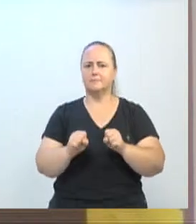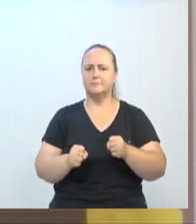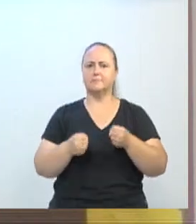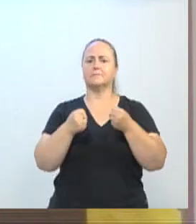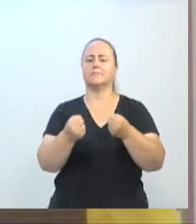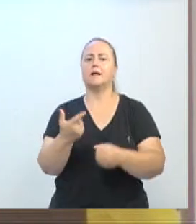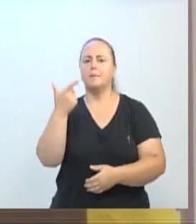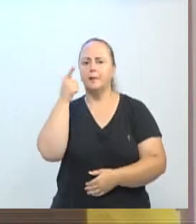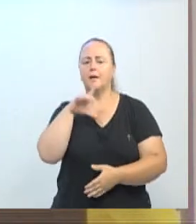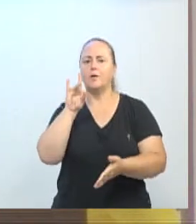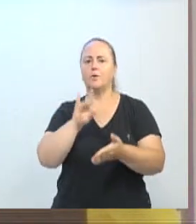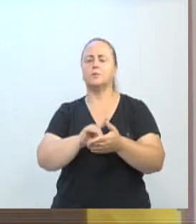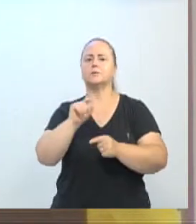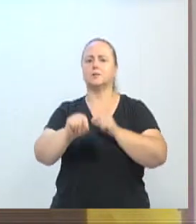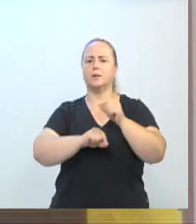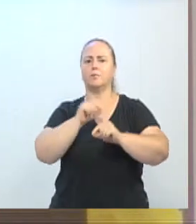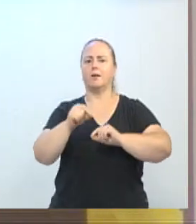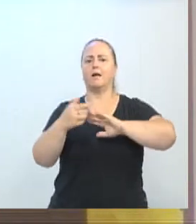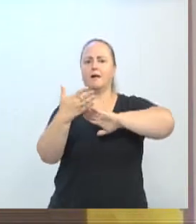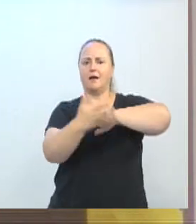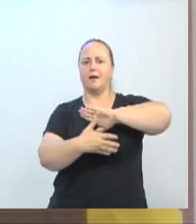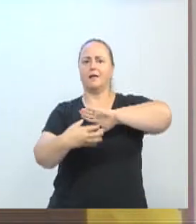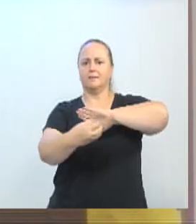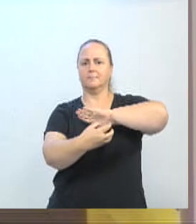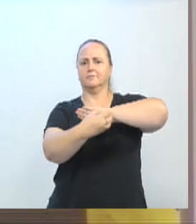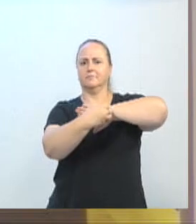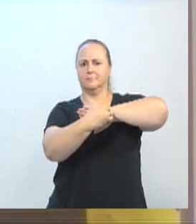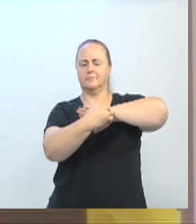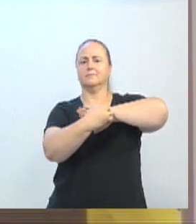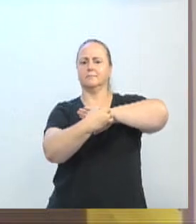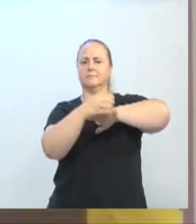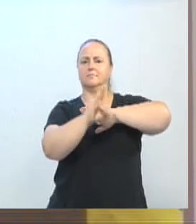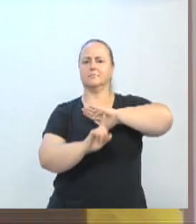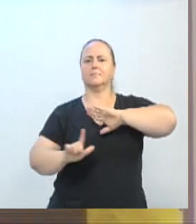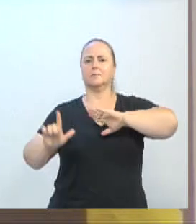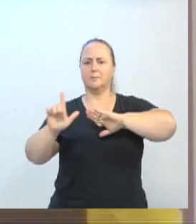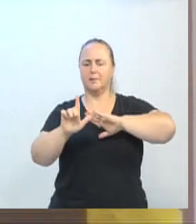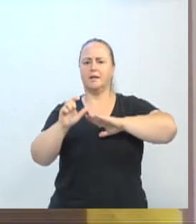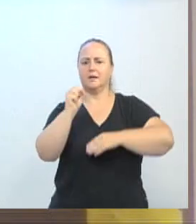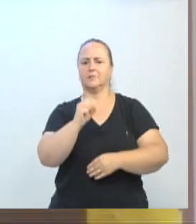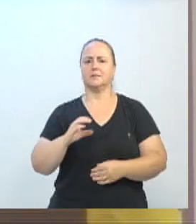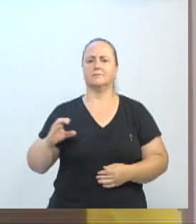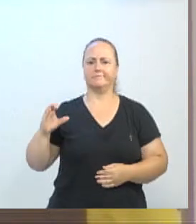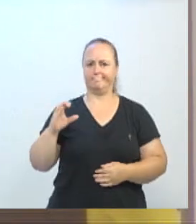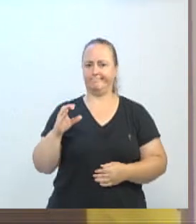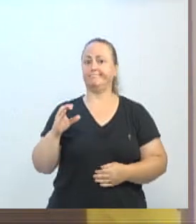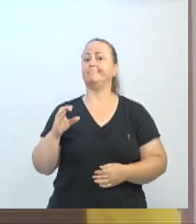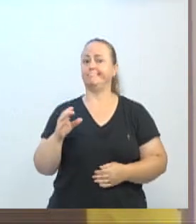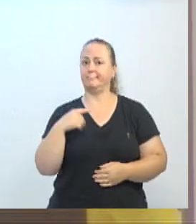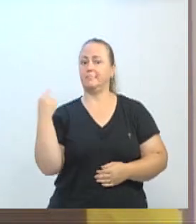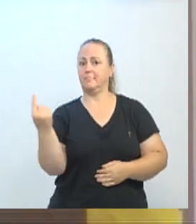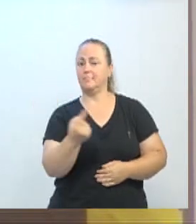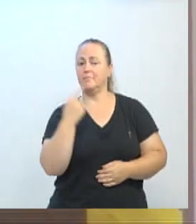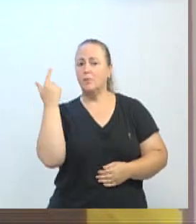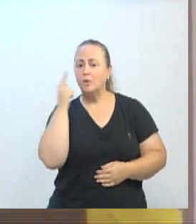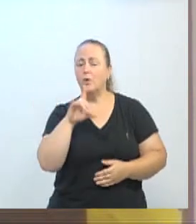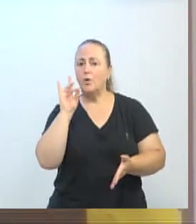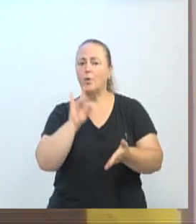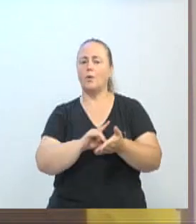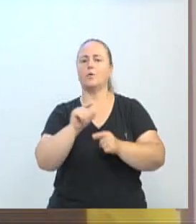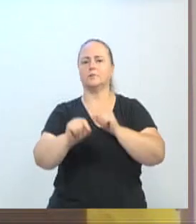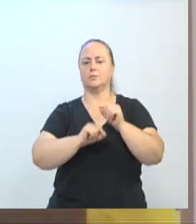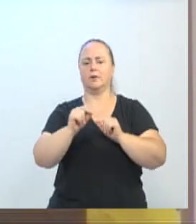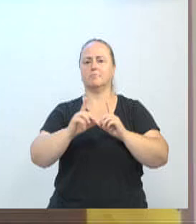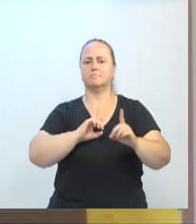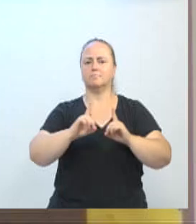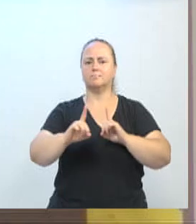defender o Vale do Itajaí, para defender Blumenau, para defender Santa Catarina, para que nós tenhamos uma BR